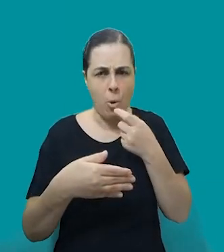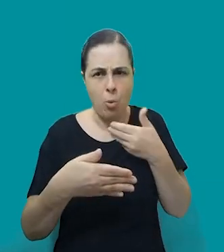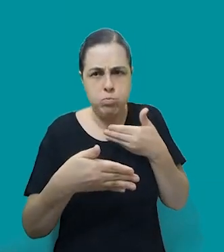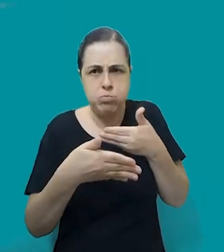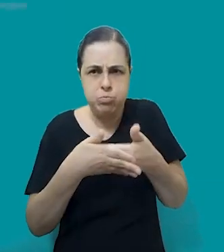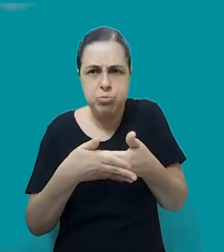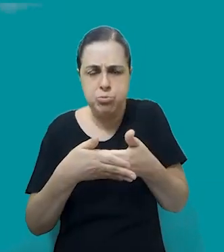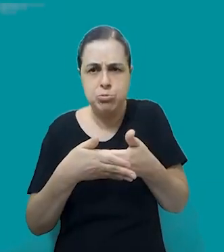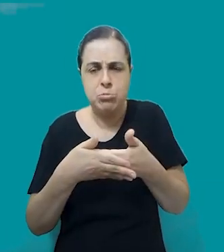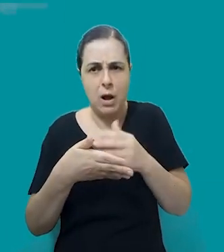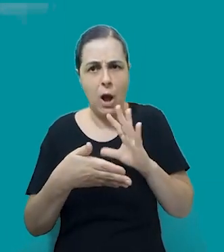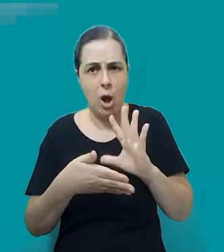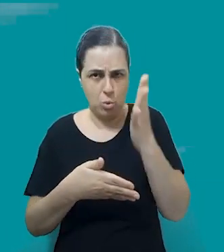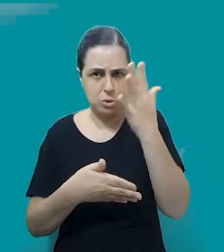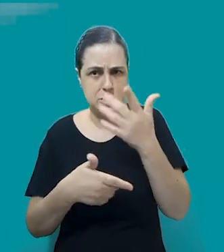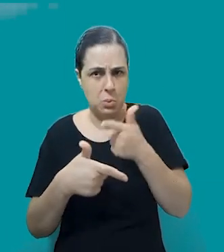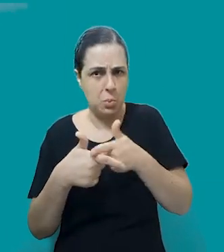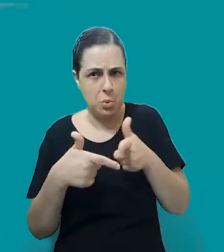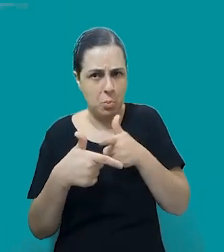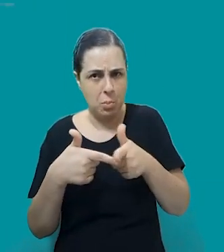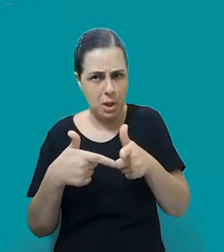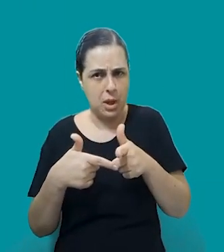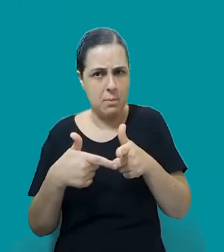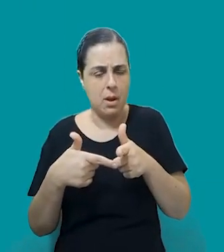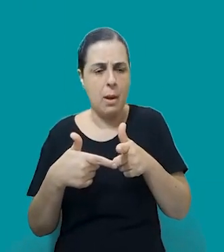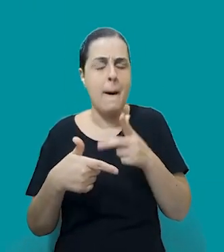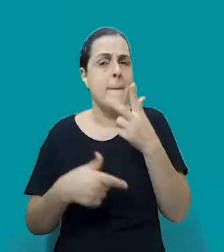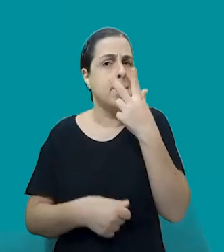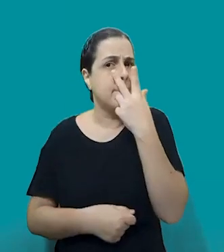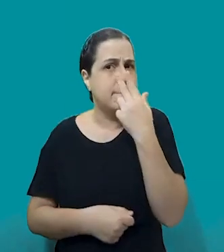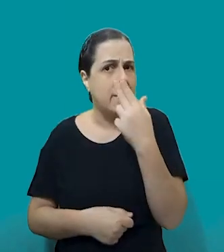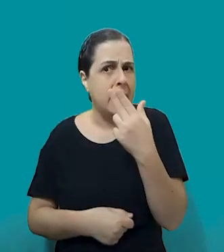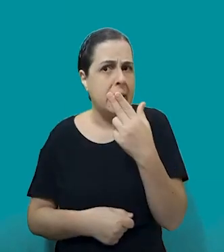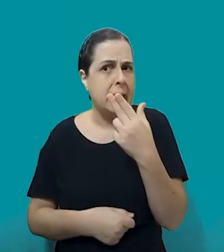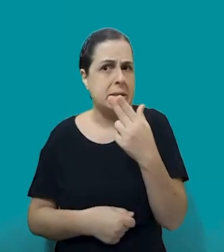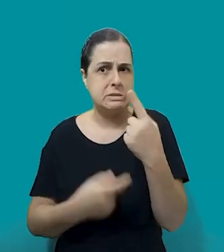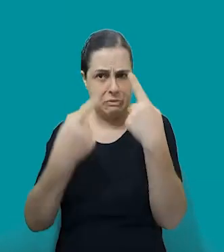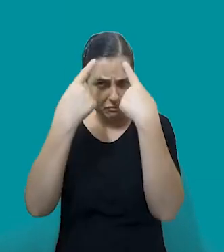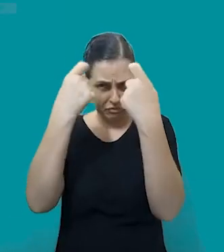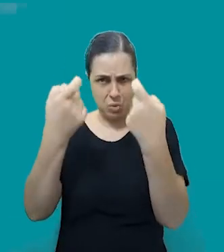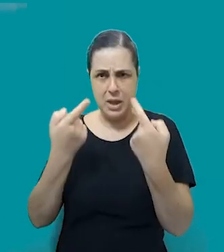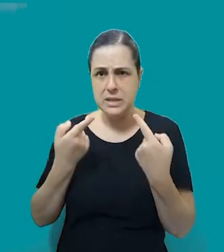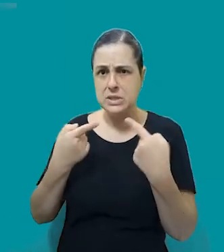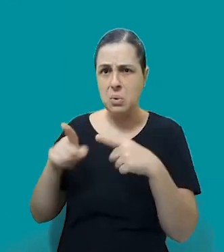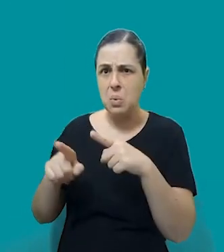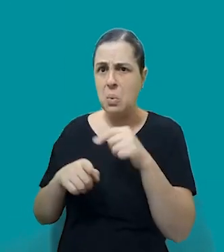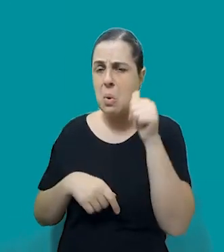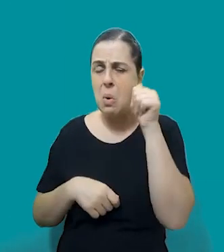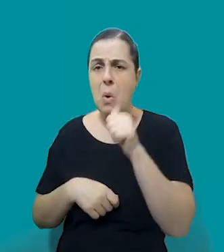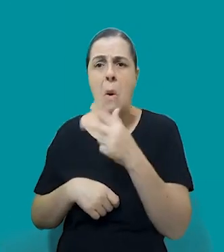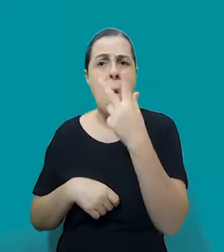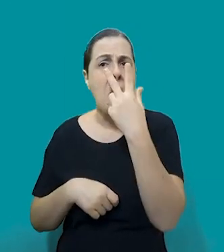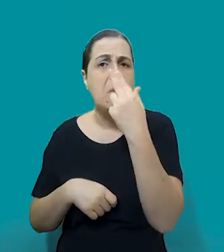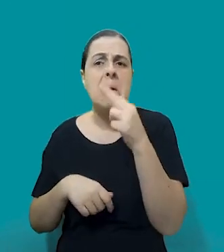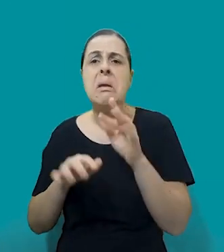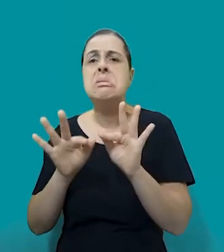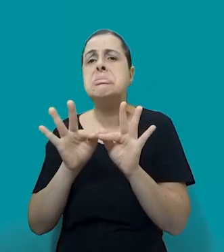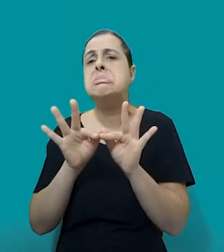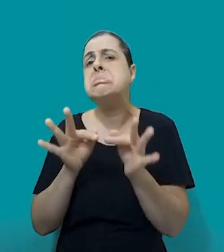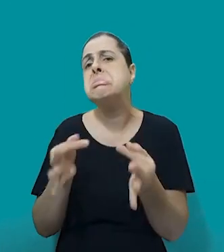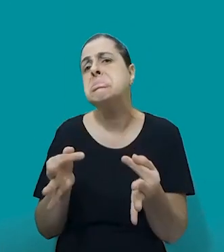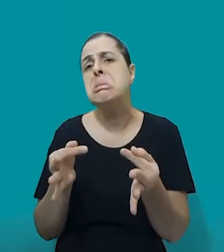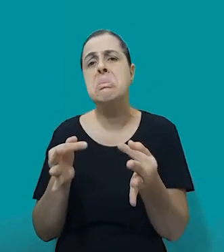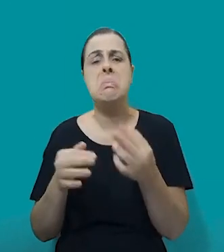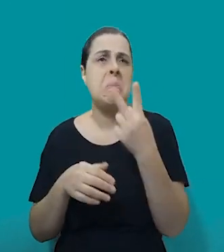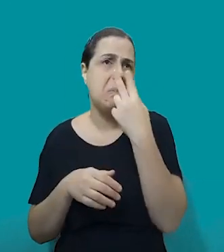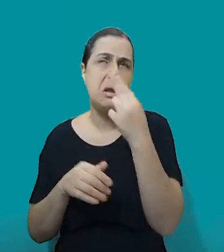se limitando a eles, né? O quanto a banalização da violência contra a mulher em grandes eventos